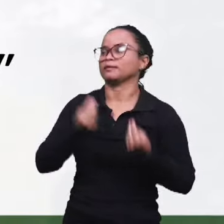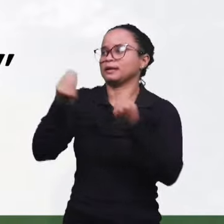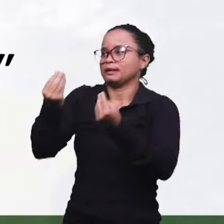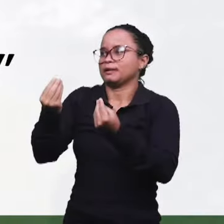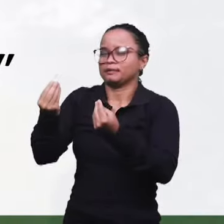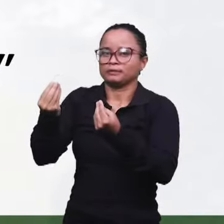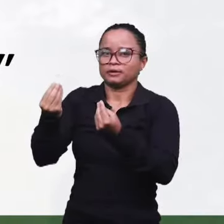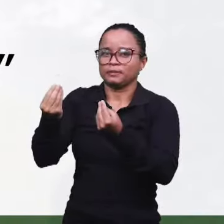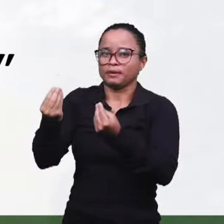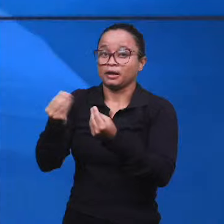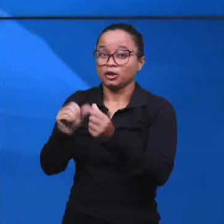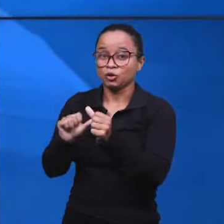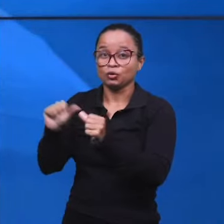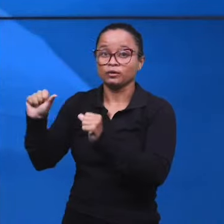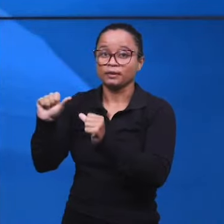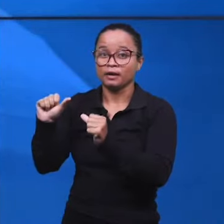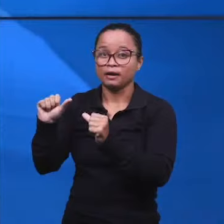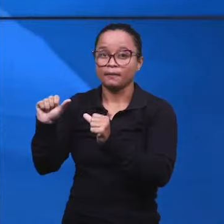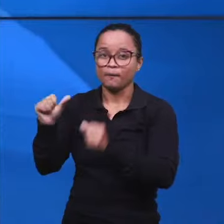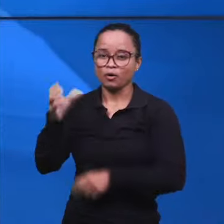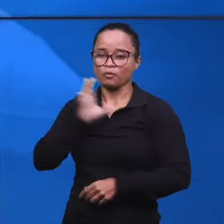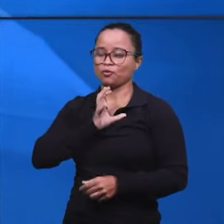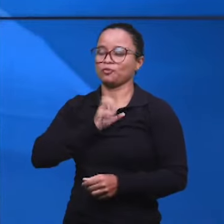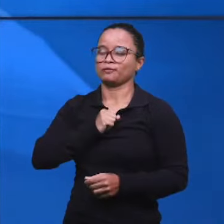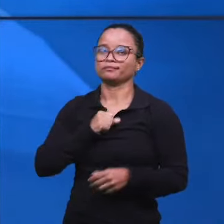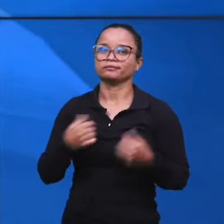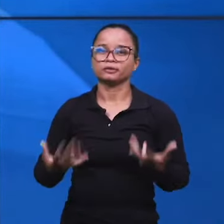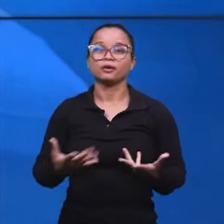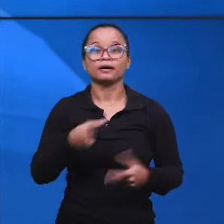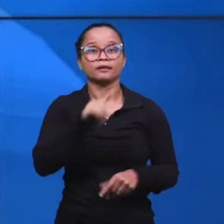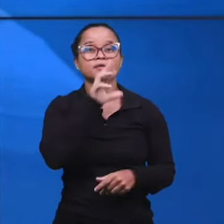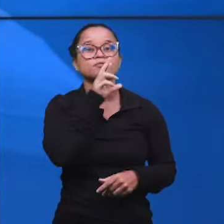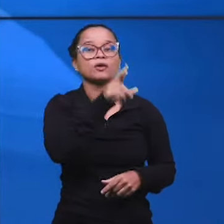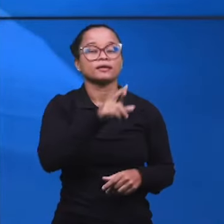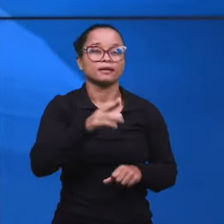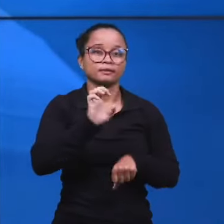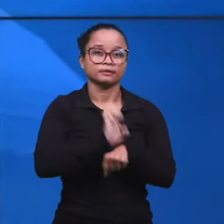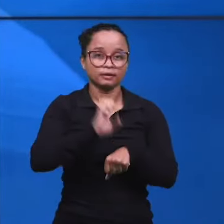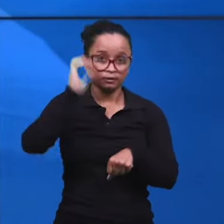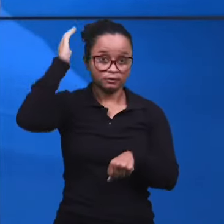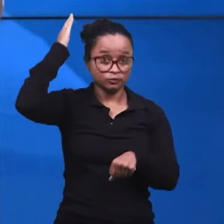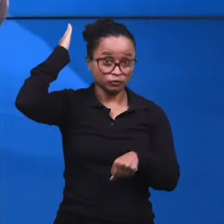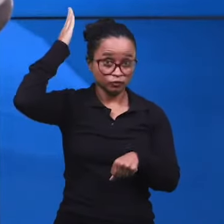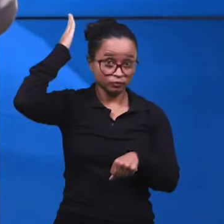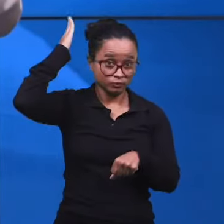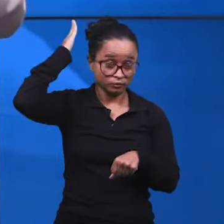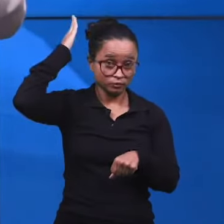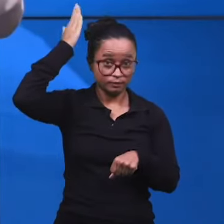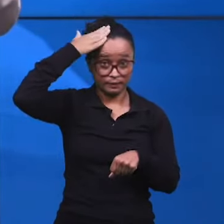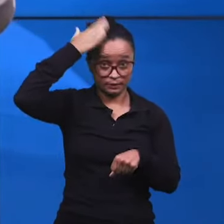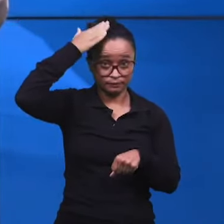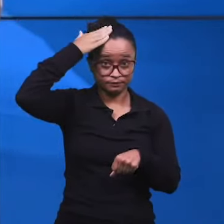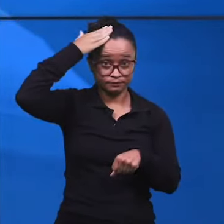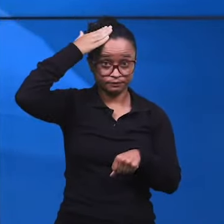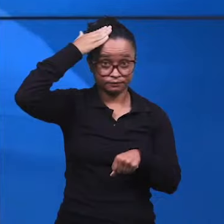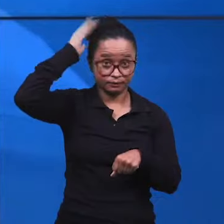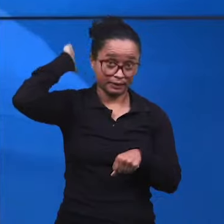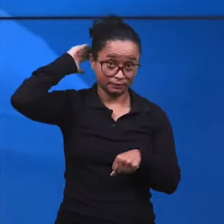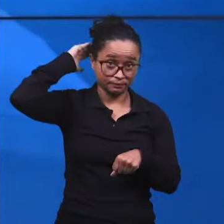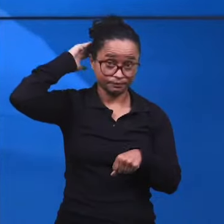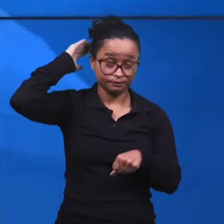agora, essa resposta vai ser dada lá do Estado do Pará, e quem vai responder é a irmã Estela. Estela Batista,